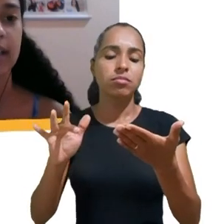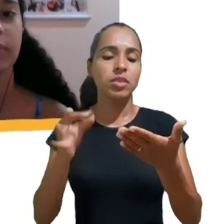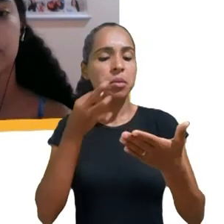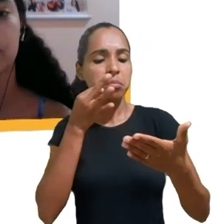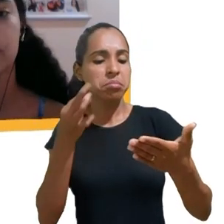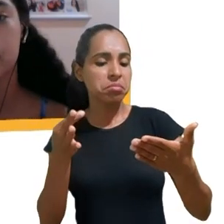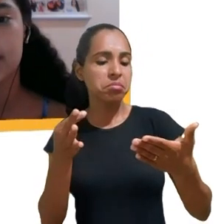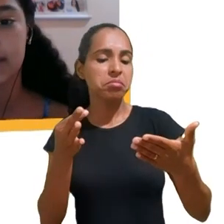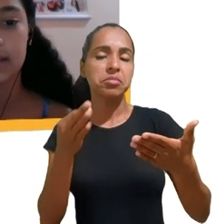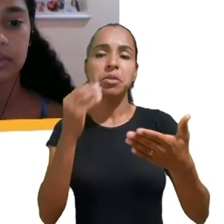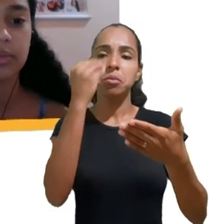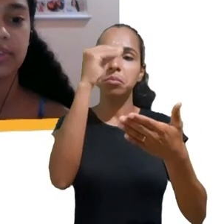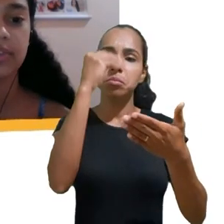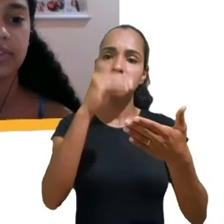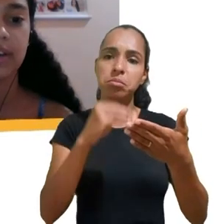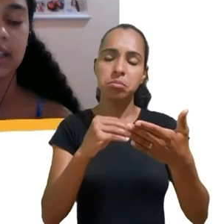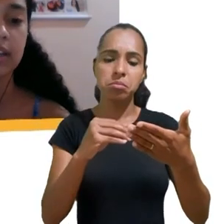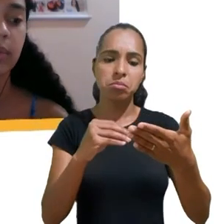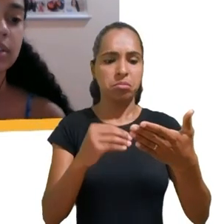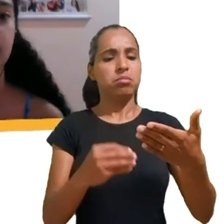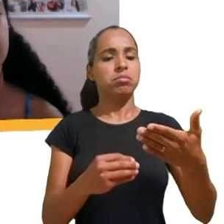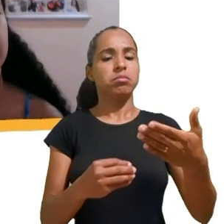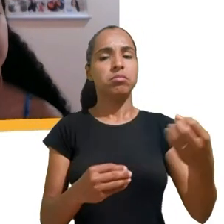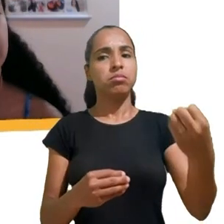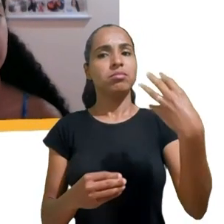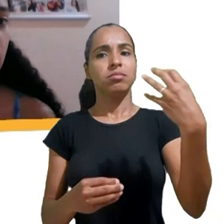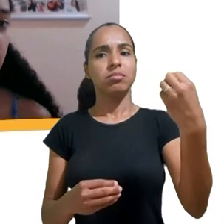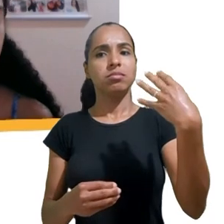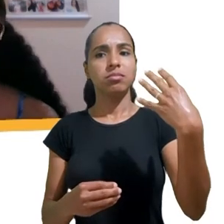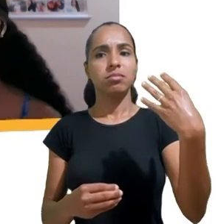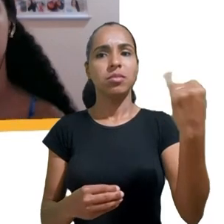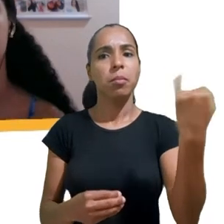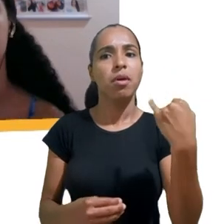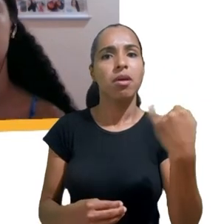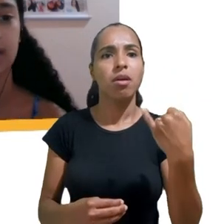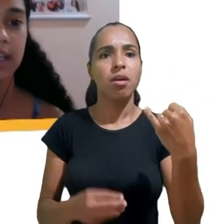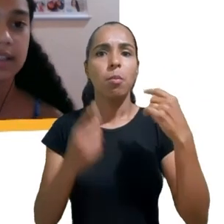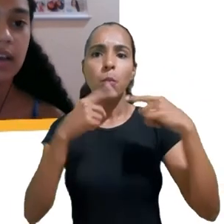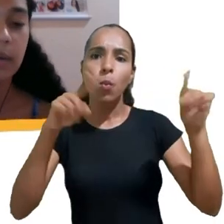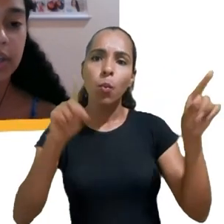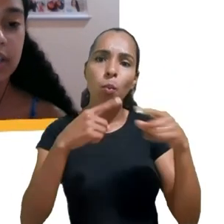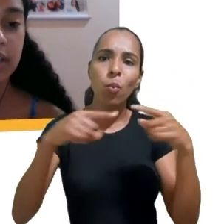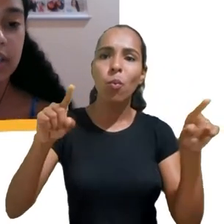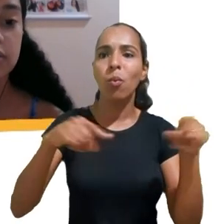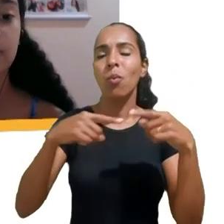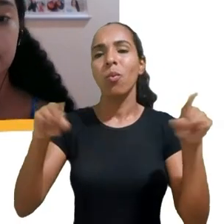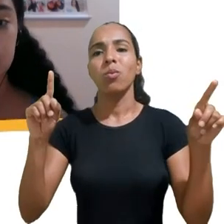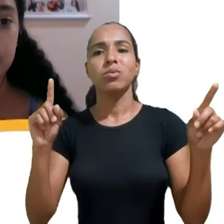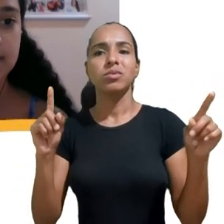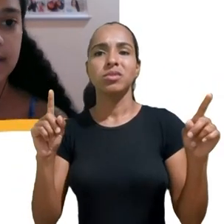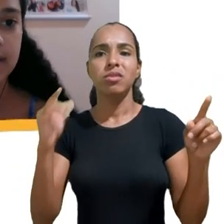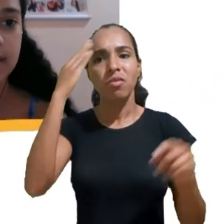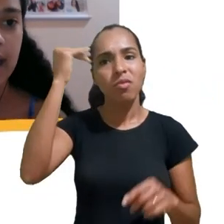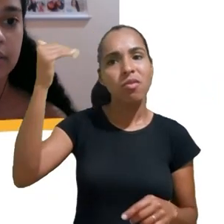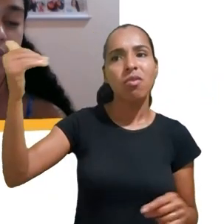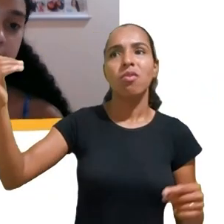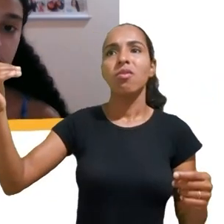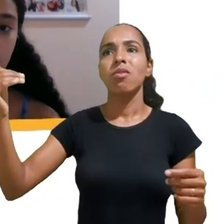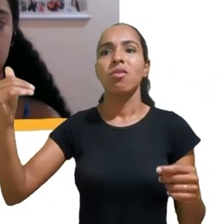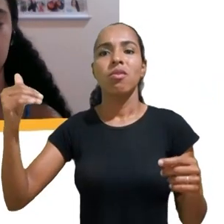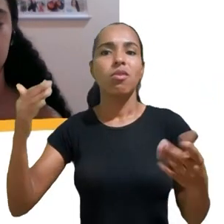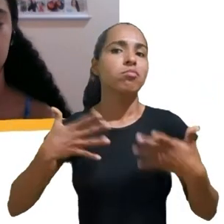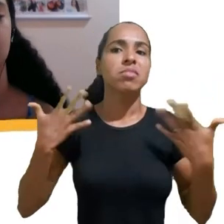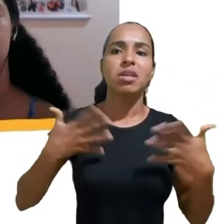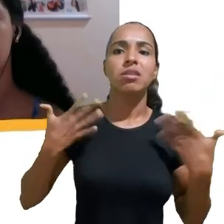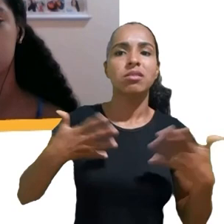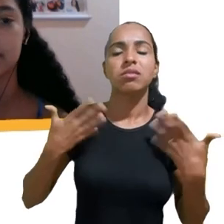nada aparece aquela música que está todo mundo falando, uma música mais melancólica, uma música mais feliz, porque a gente busca expressar os